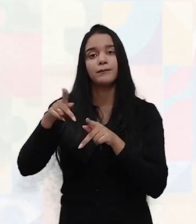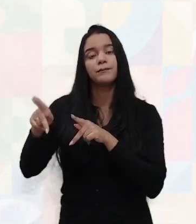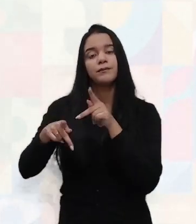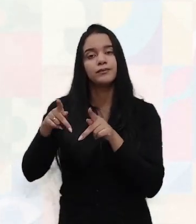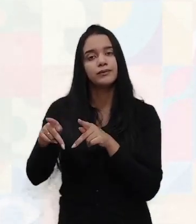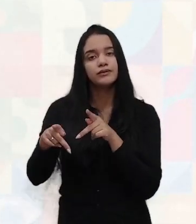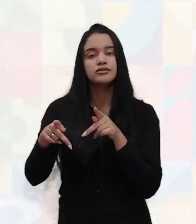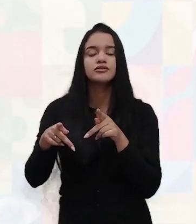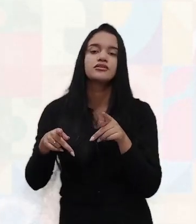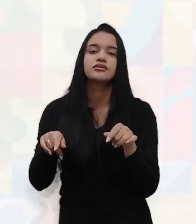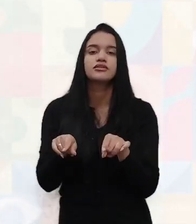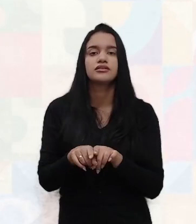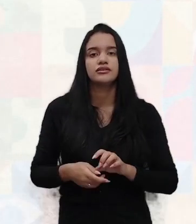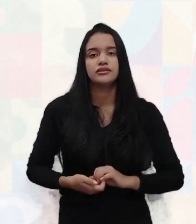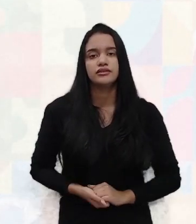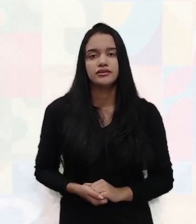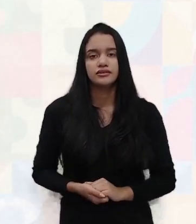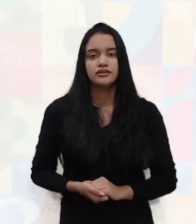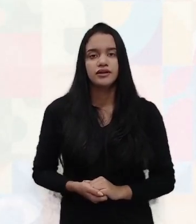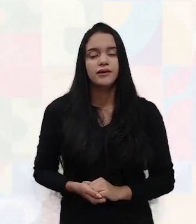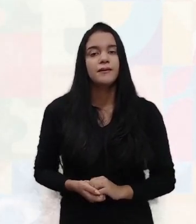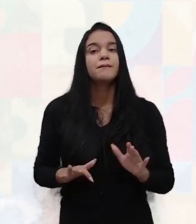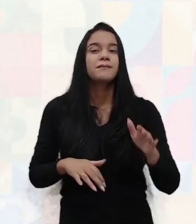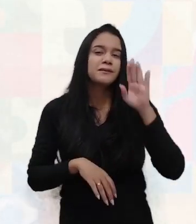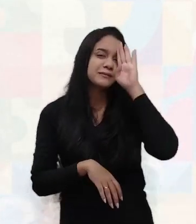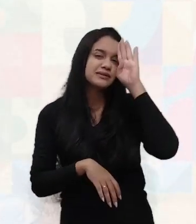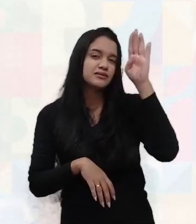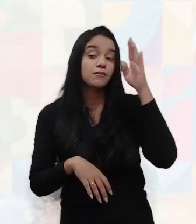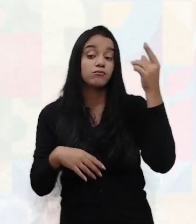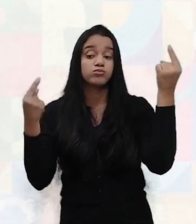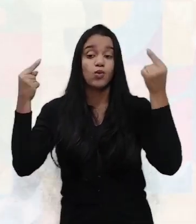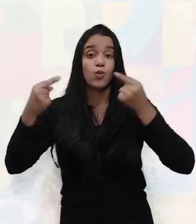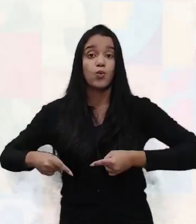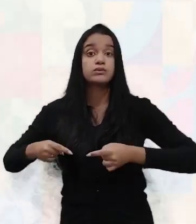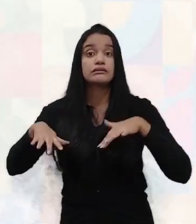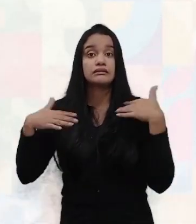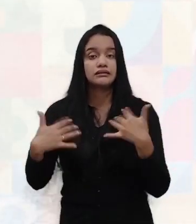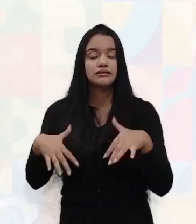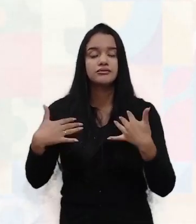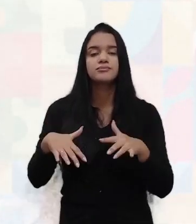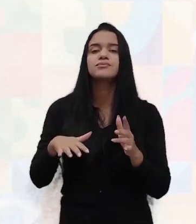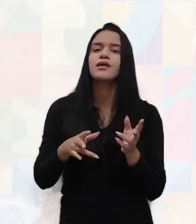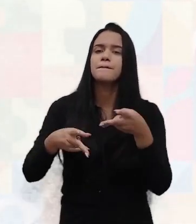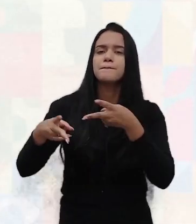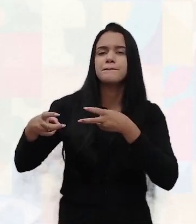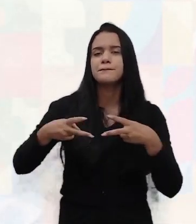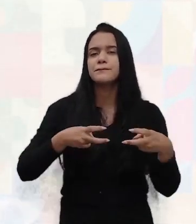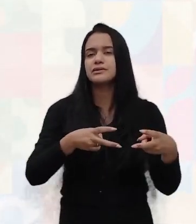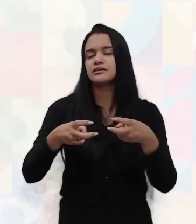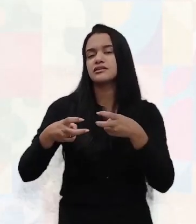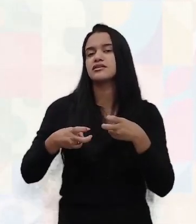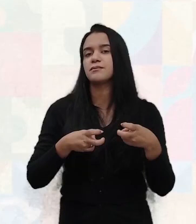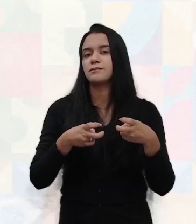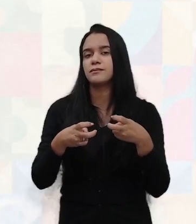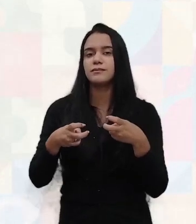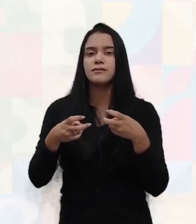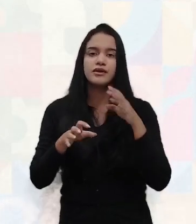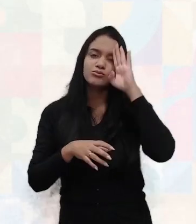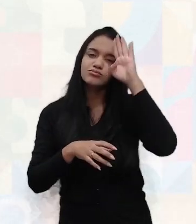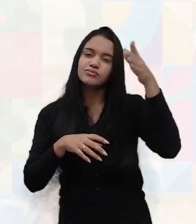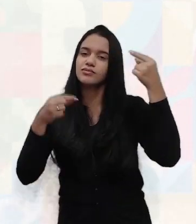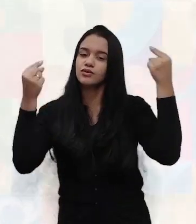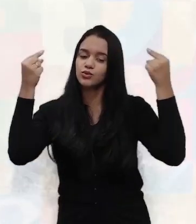vou destinar o meu produto ou o meu serviço. Principais concorrentes, neste ponto, identificar quem são seus principais